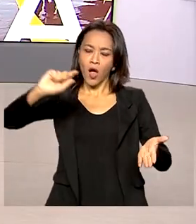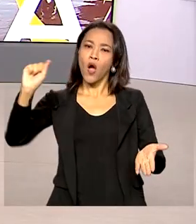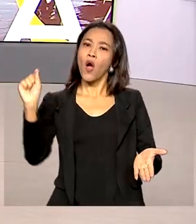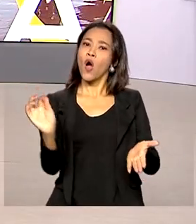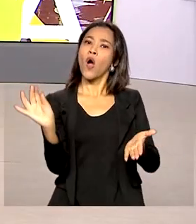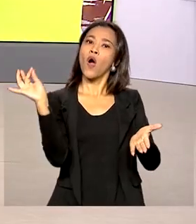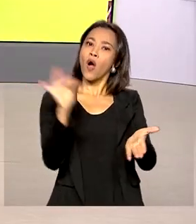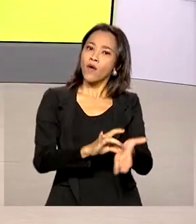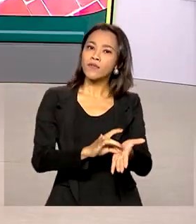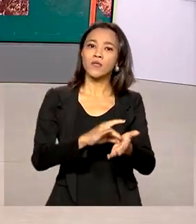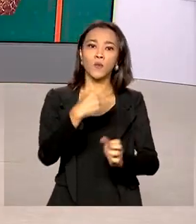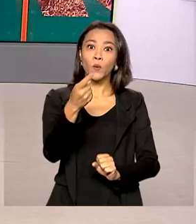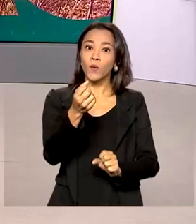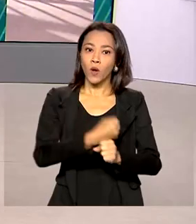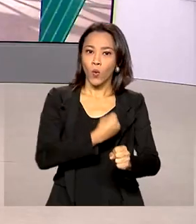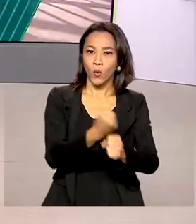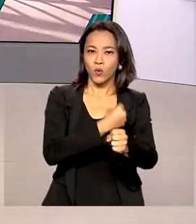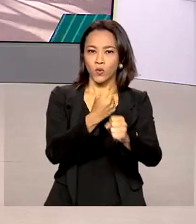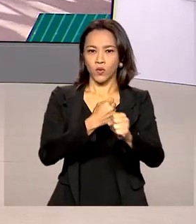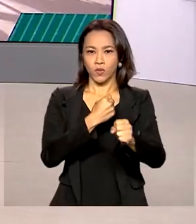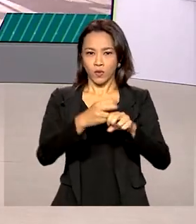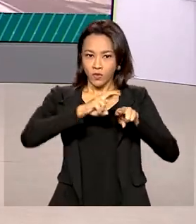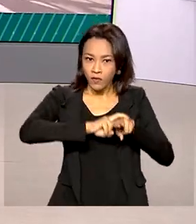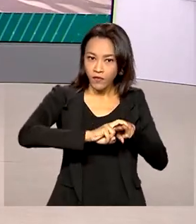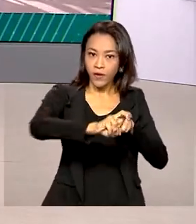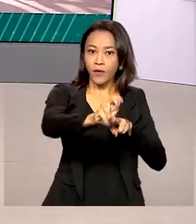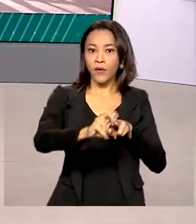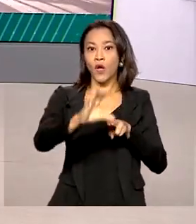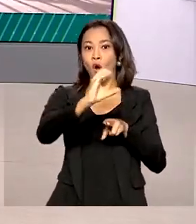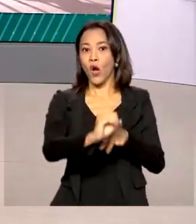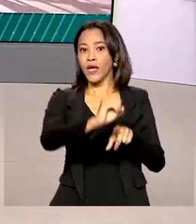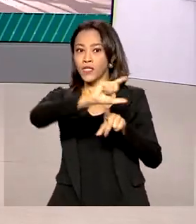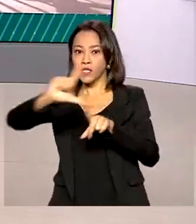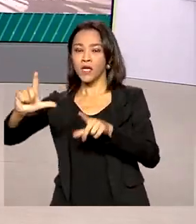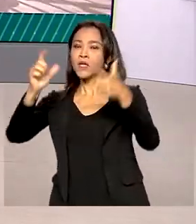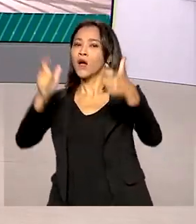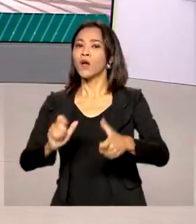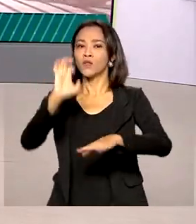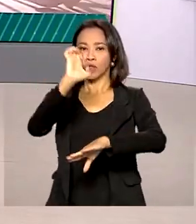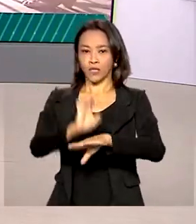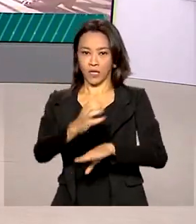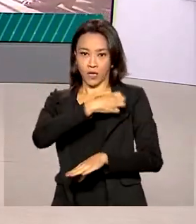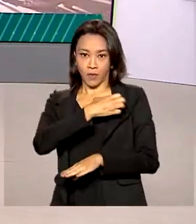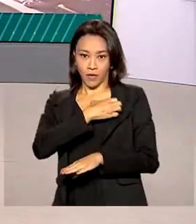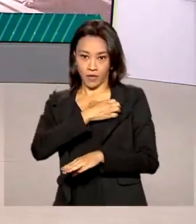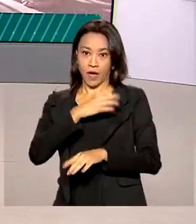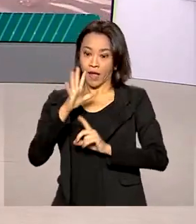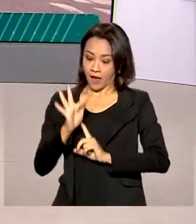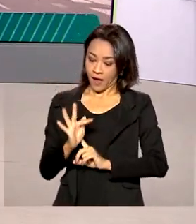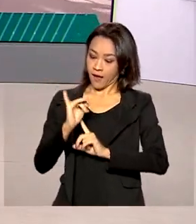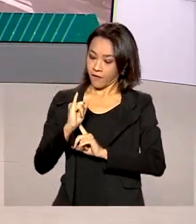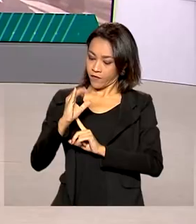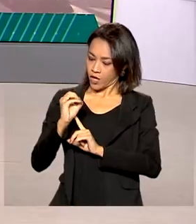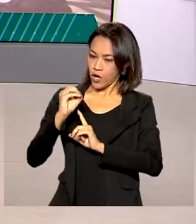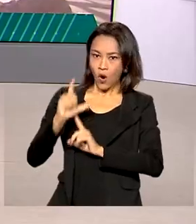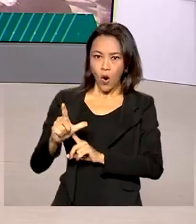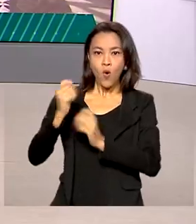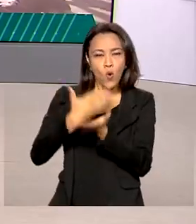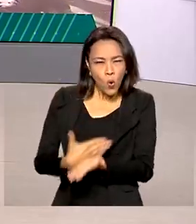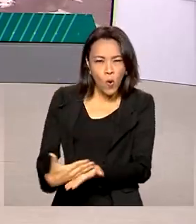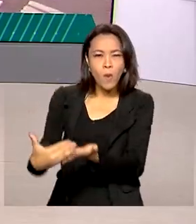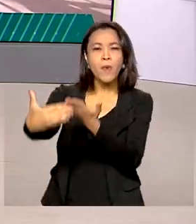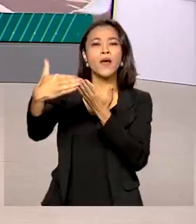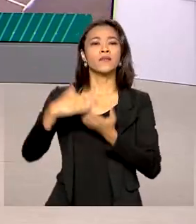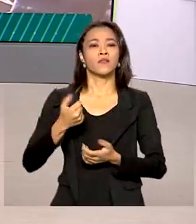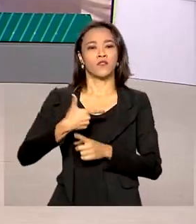a concessão do trecho 1 da Ferrovia de Integração Oeste-Leste na Bahia. A Fiol entra em operação em 2025